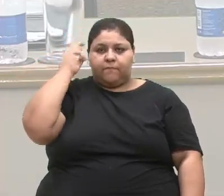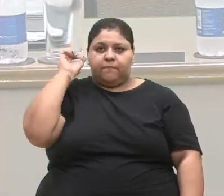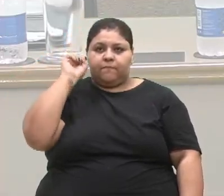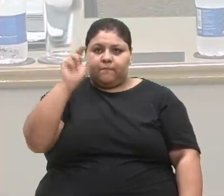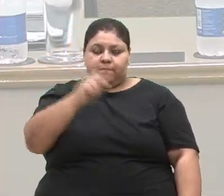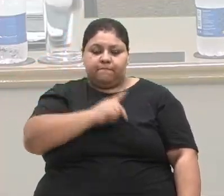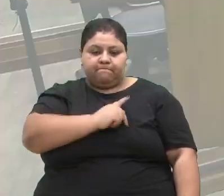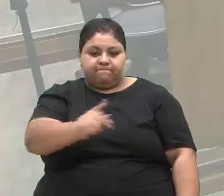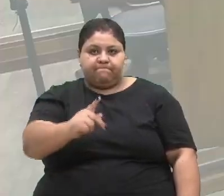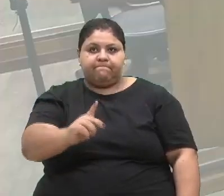isso, senhora presidente.